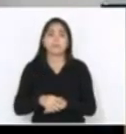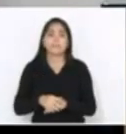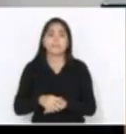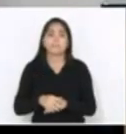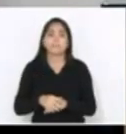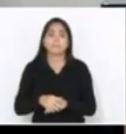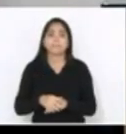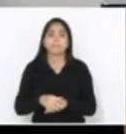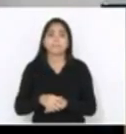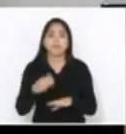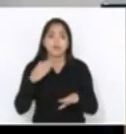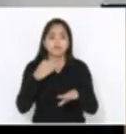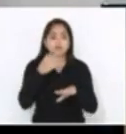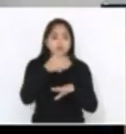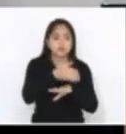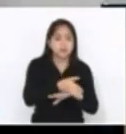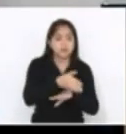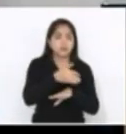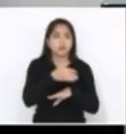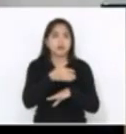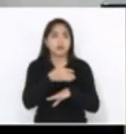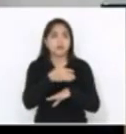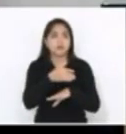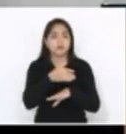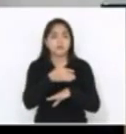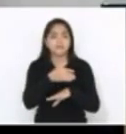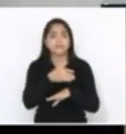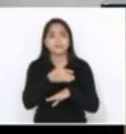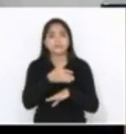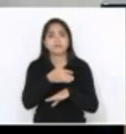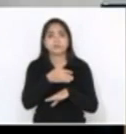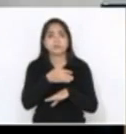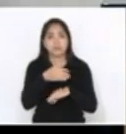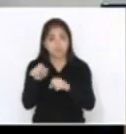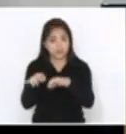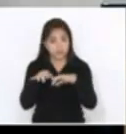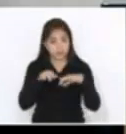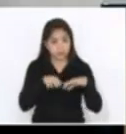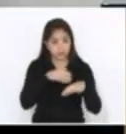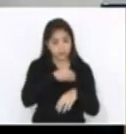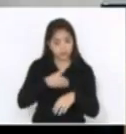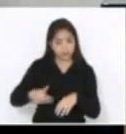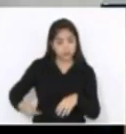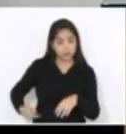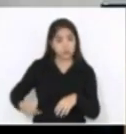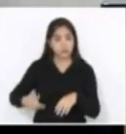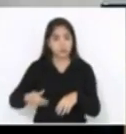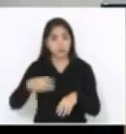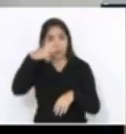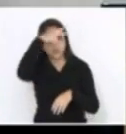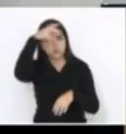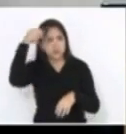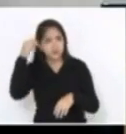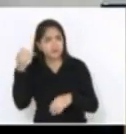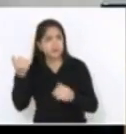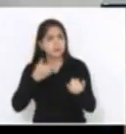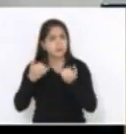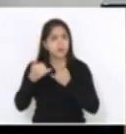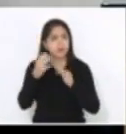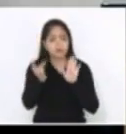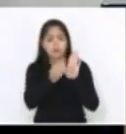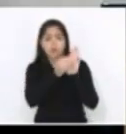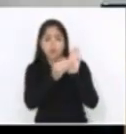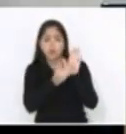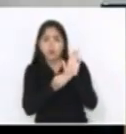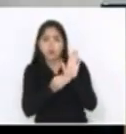Aí eu chegava nas últimas, deputado Aguiar, nas audiências públicas e a gente, os prefeitos diziam, vamos incluir isso e tal. Daí diziam,